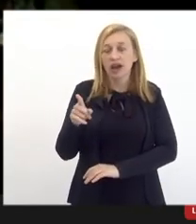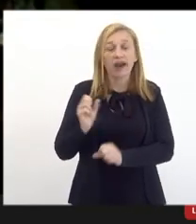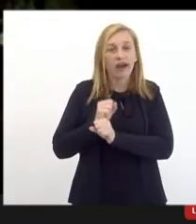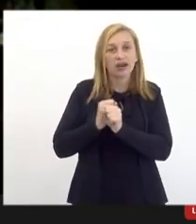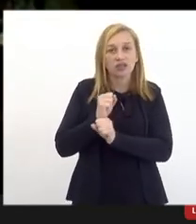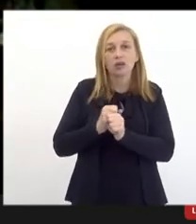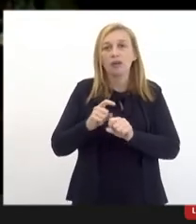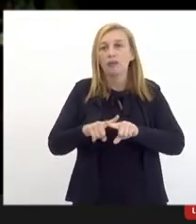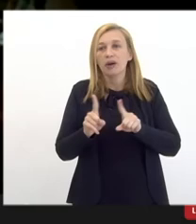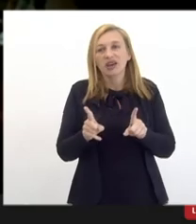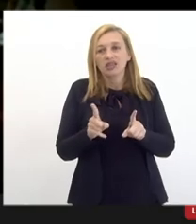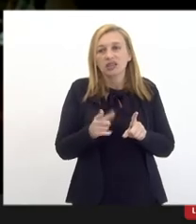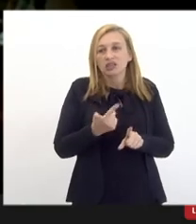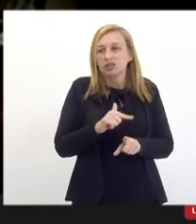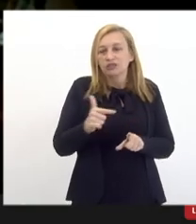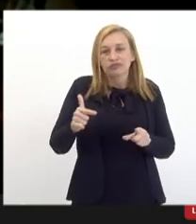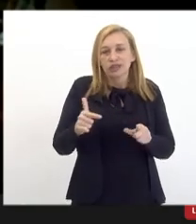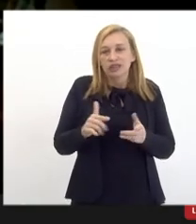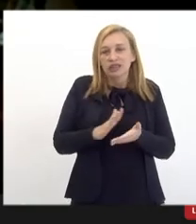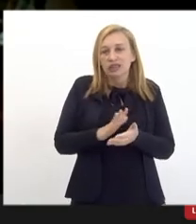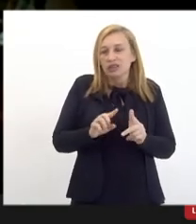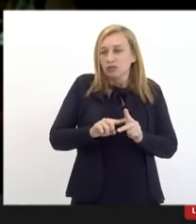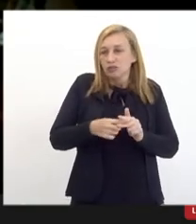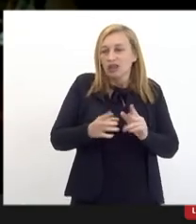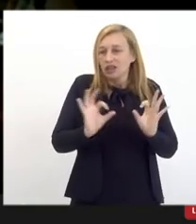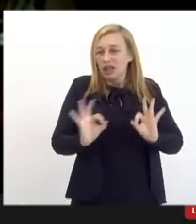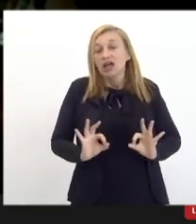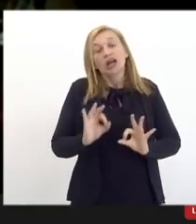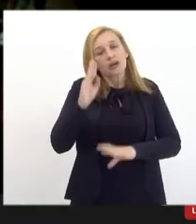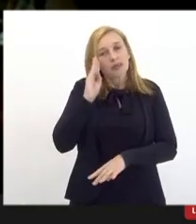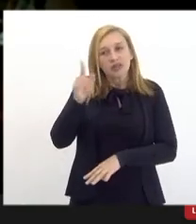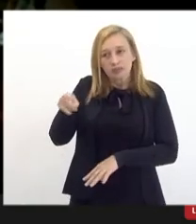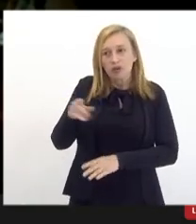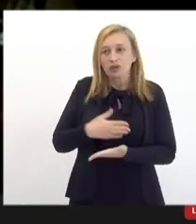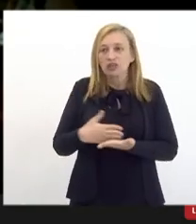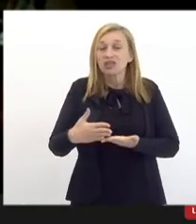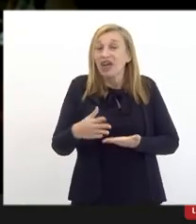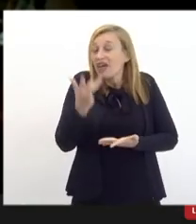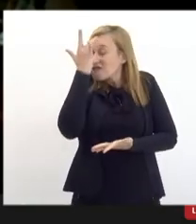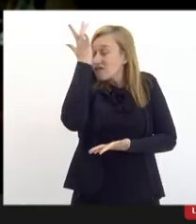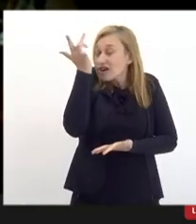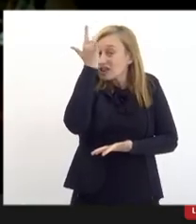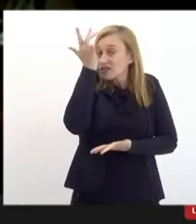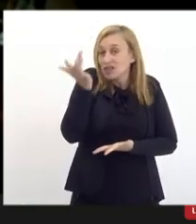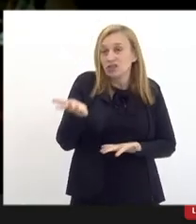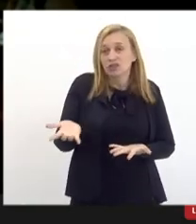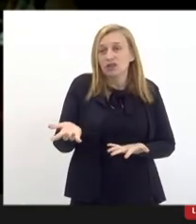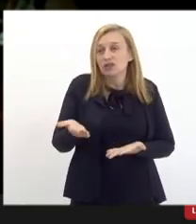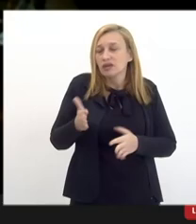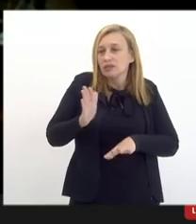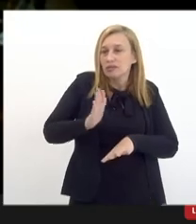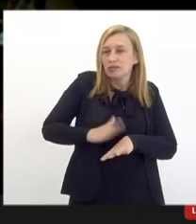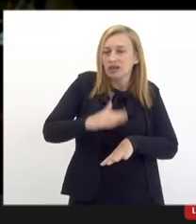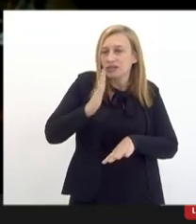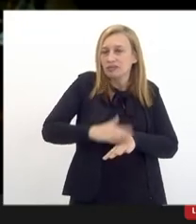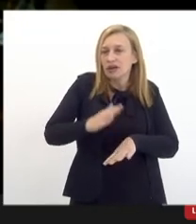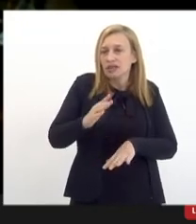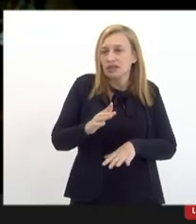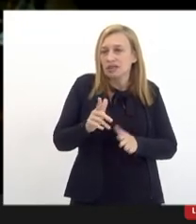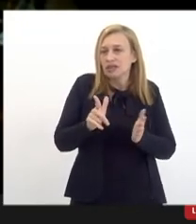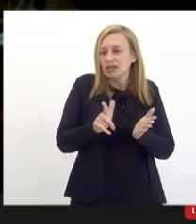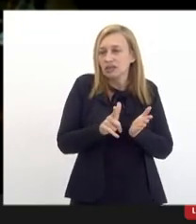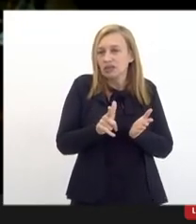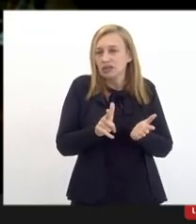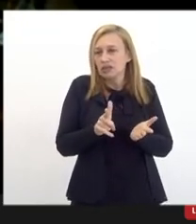tempo mas não tem eco. eu acho que isso realmente é um ponto fundamental porque é muito fácil você cada vez que a nota fiscal for